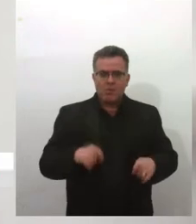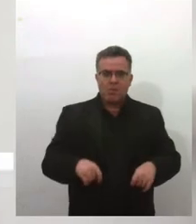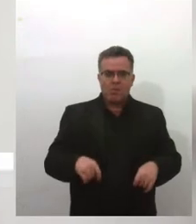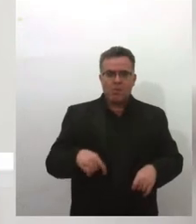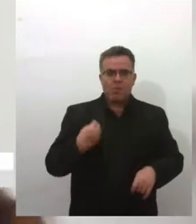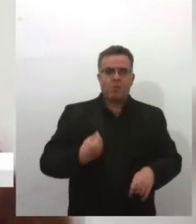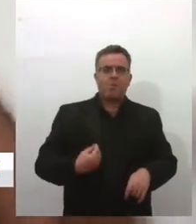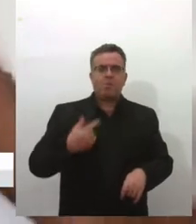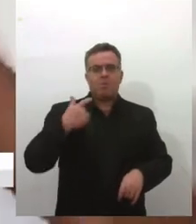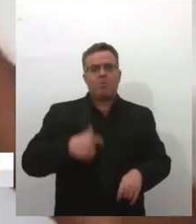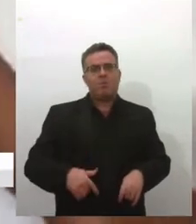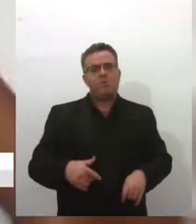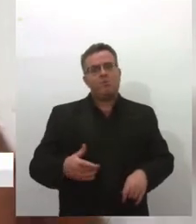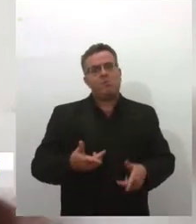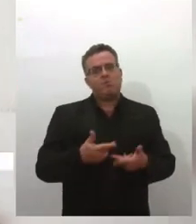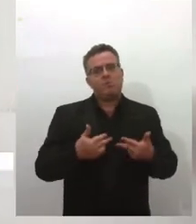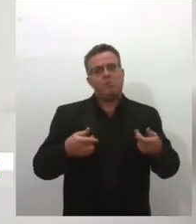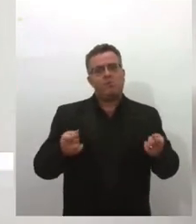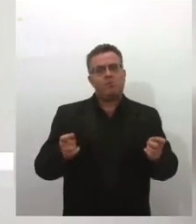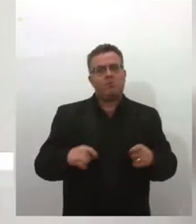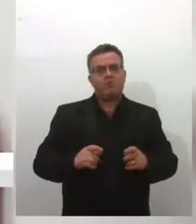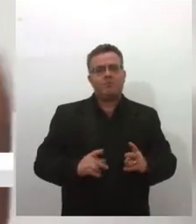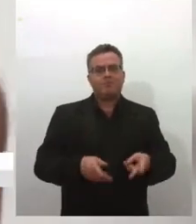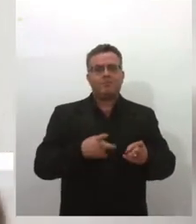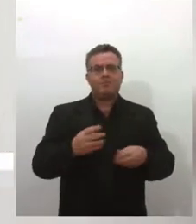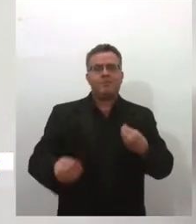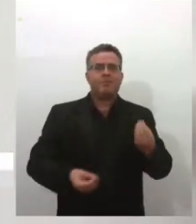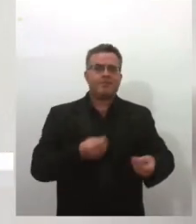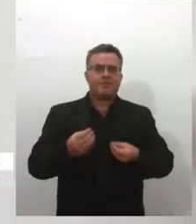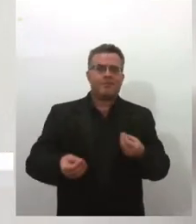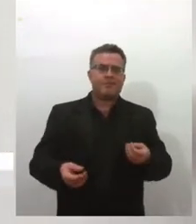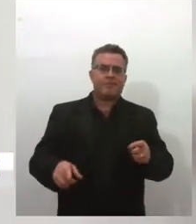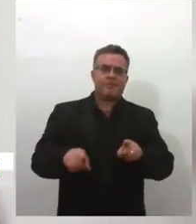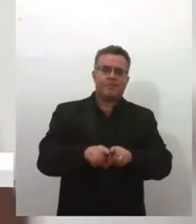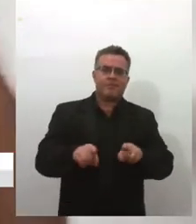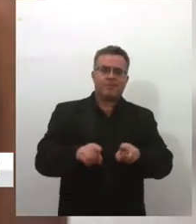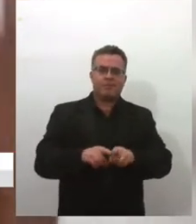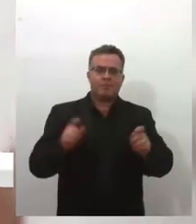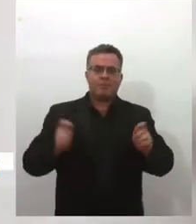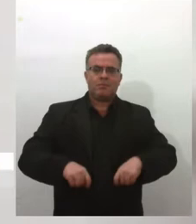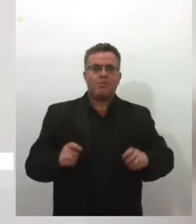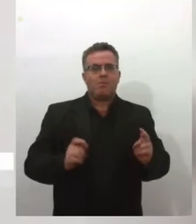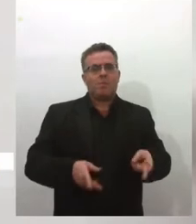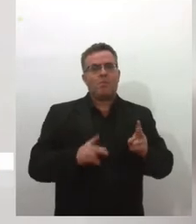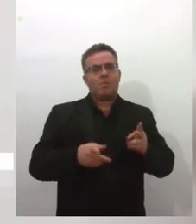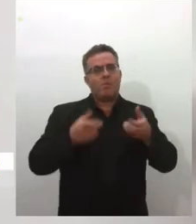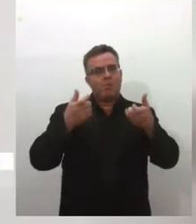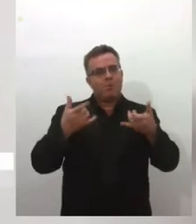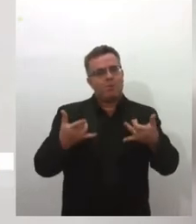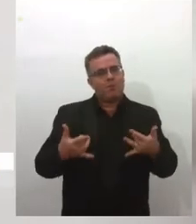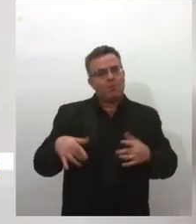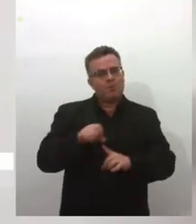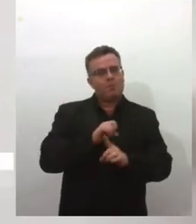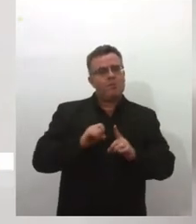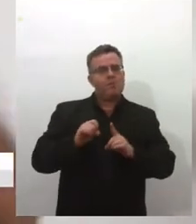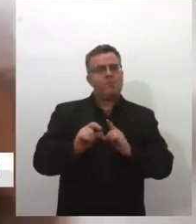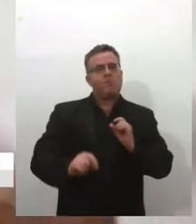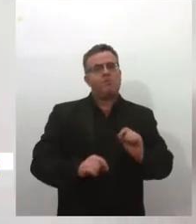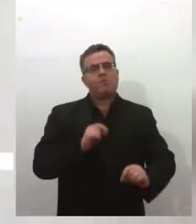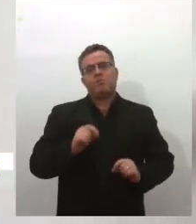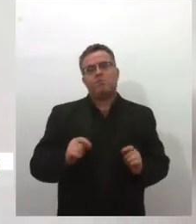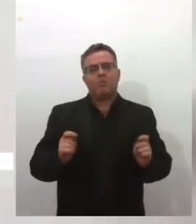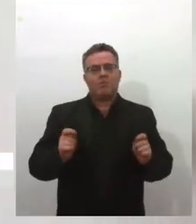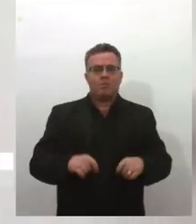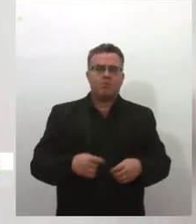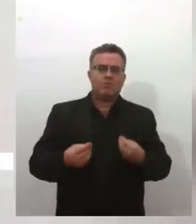financeira, vai melhorar também a vida acadêmica, como ela também dá essa possibilidade de ser esse espelho social para essa galera nova, assim, jovem